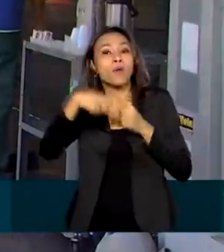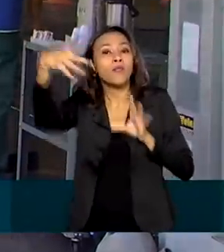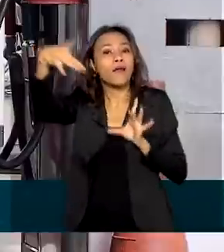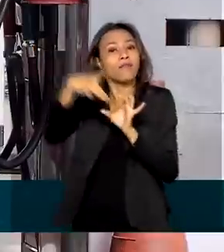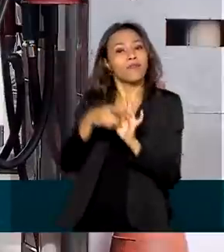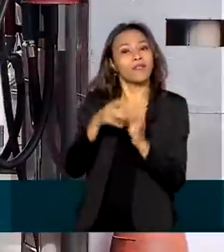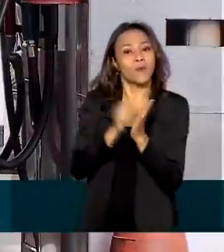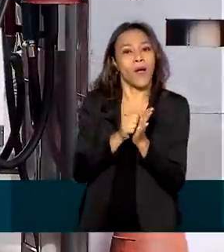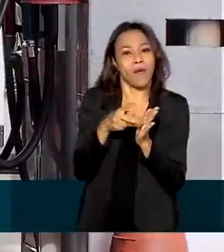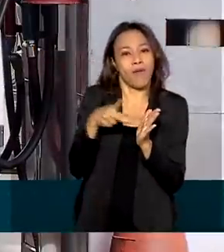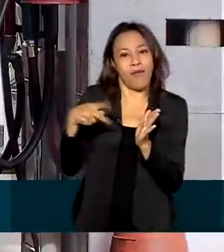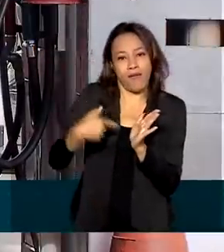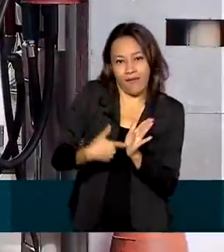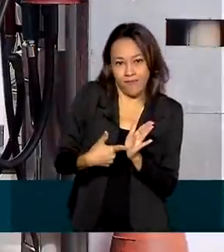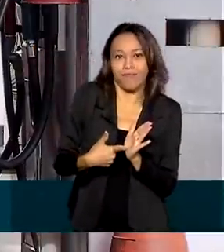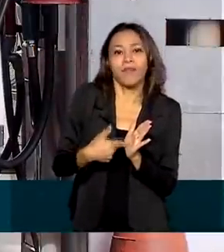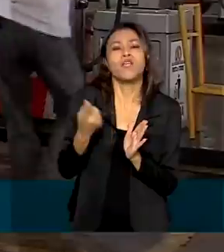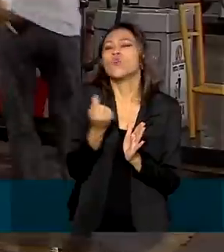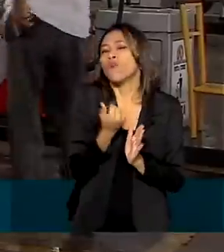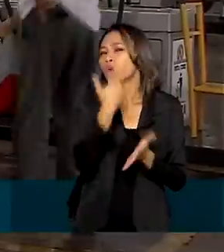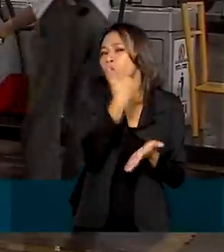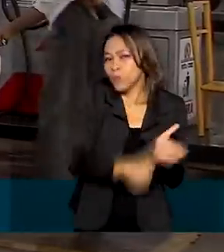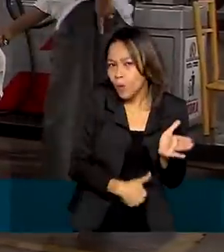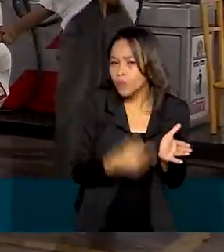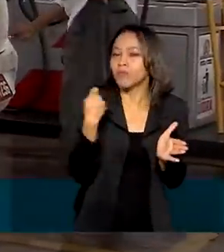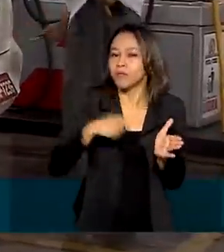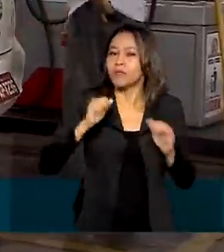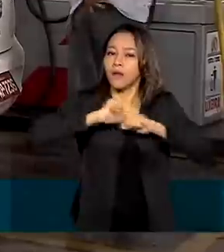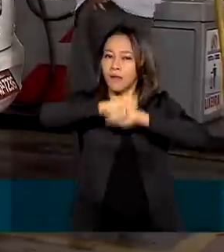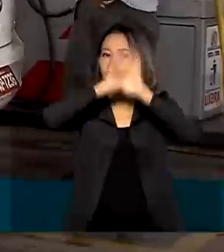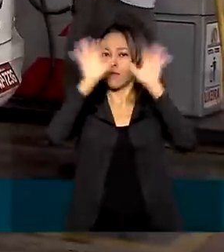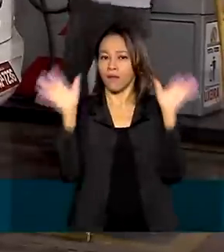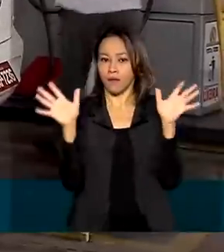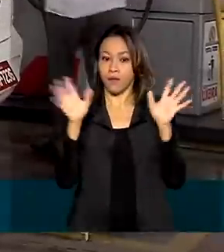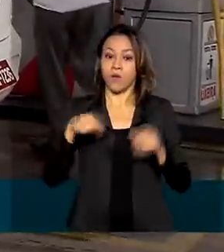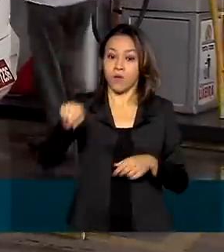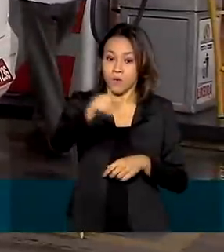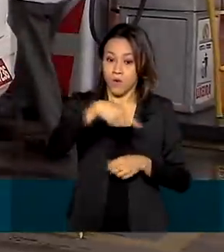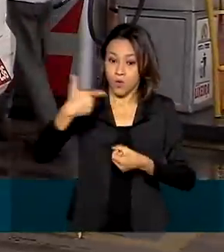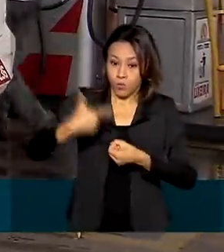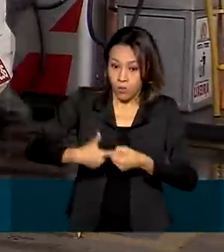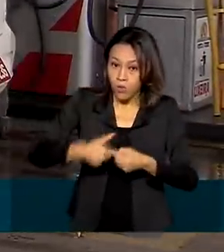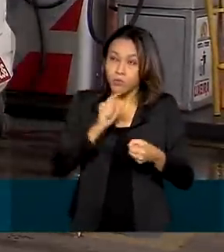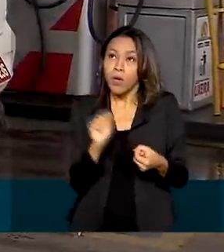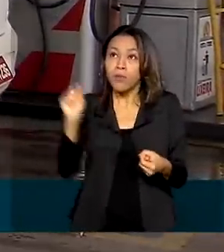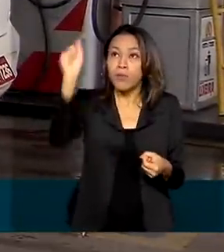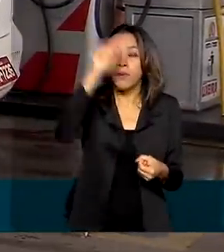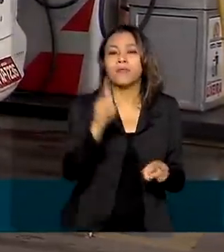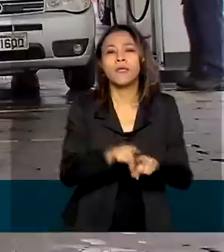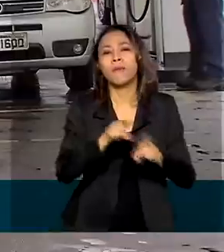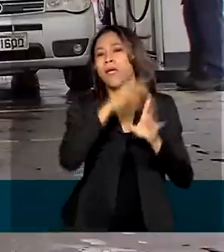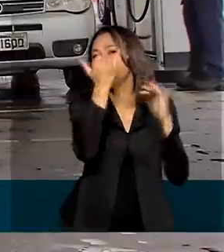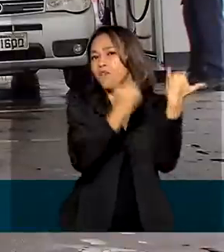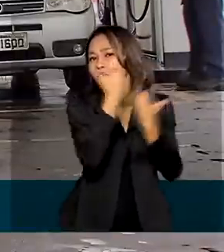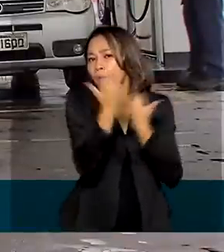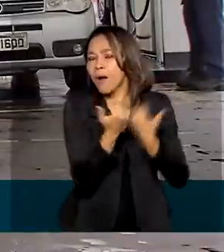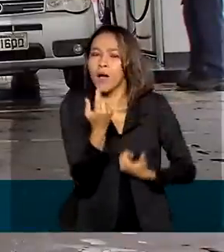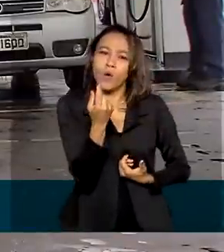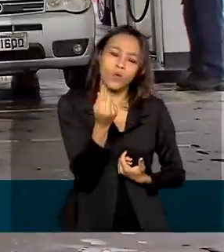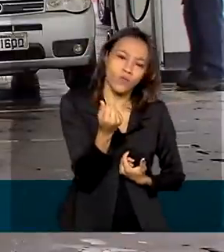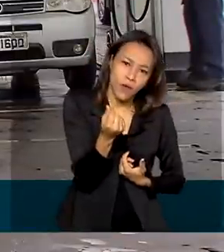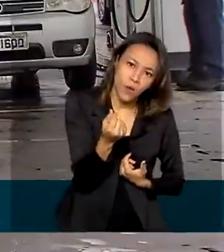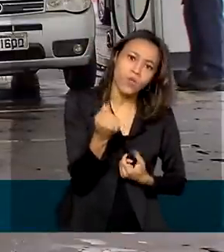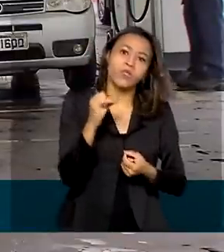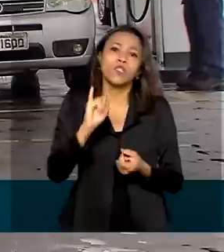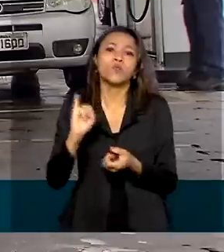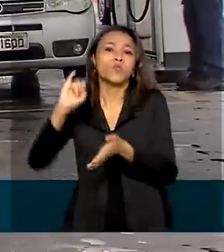fidelização e o valor do desconto. Os postos de combustíveis também ficam obrigados a informar os valores estimados de